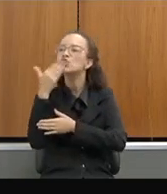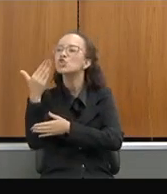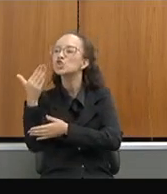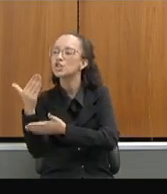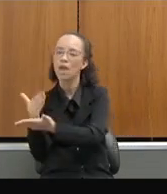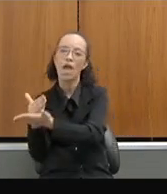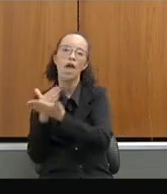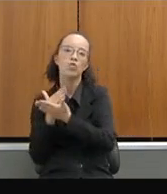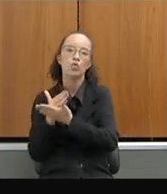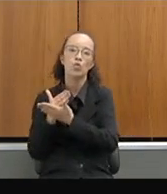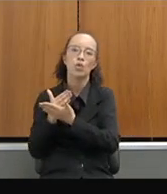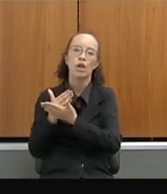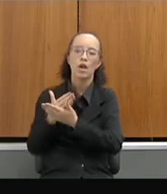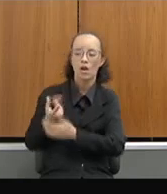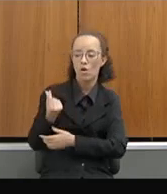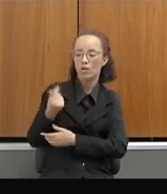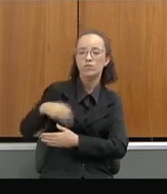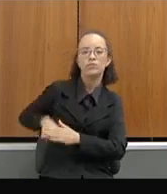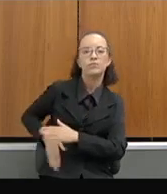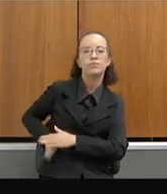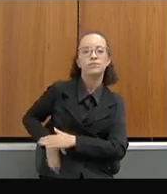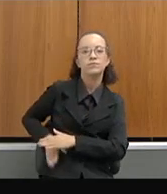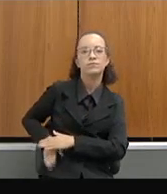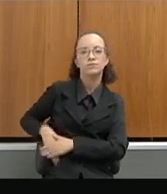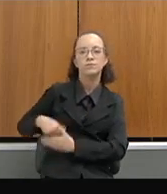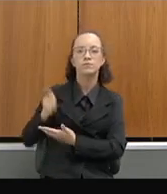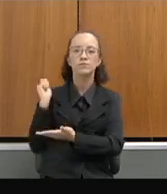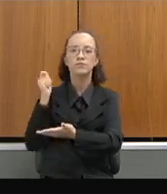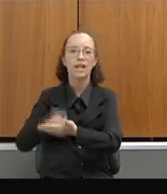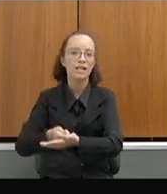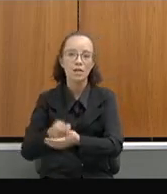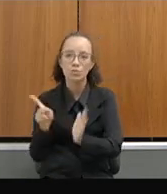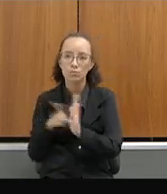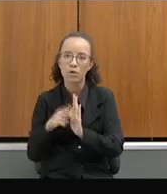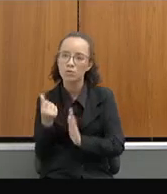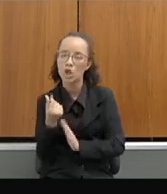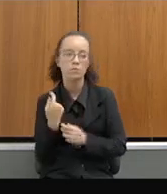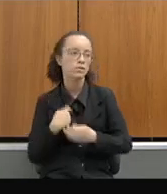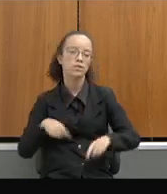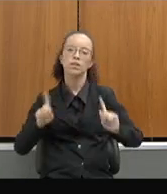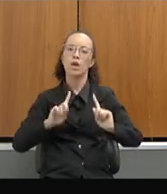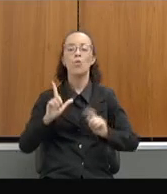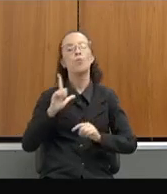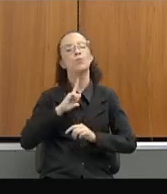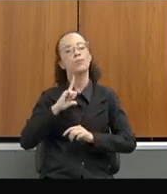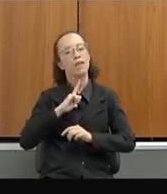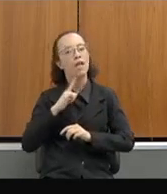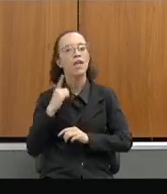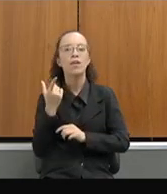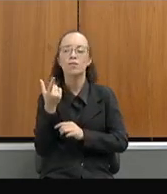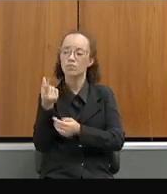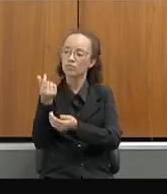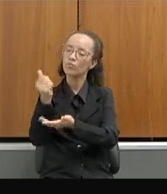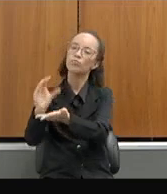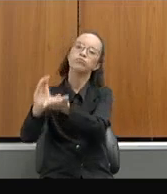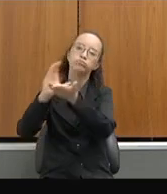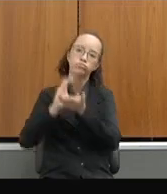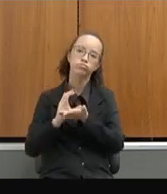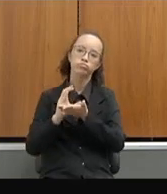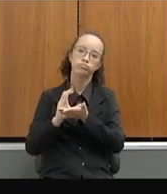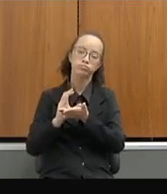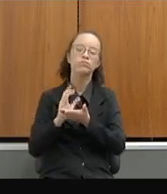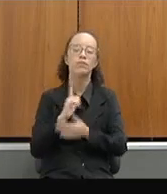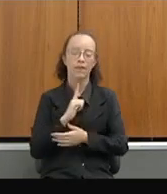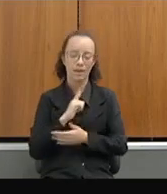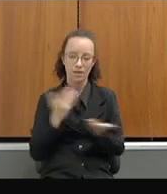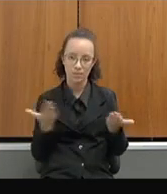no bolso para poder pedir para comprar gás com o próprio dinheiro, ele já tem esse dinheiro no seu orçamento da escola. E aqui